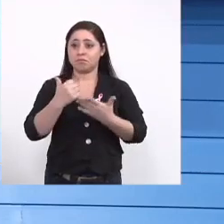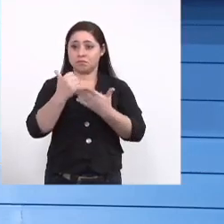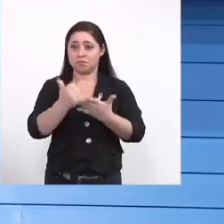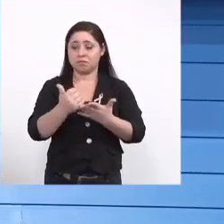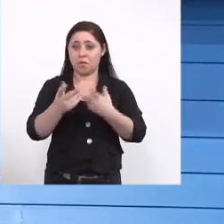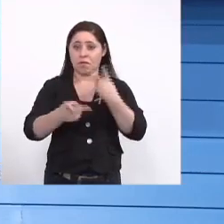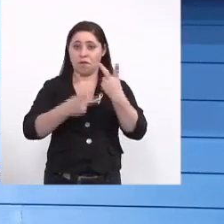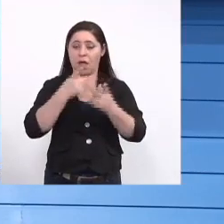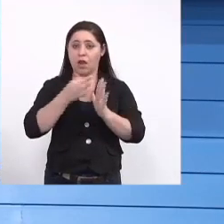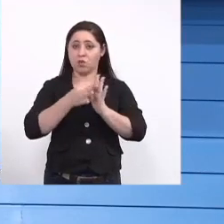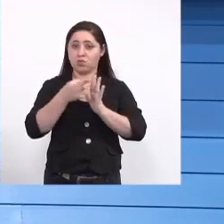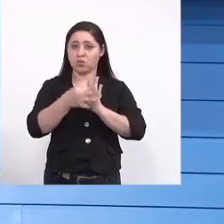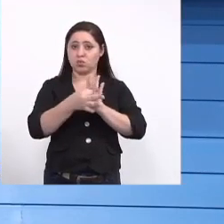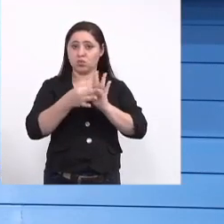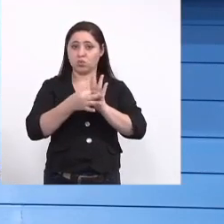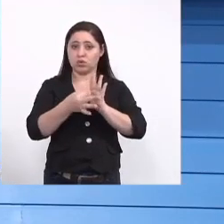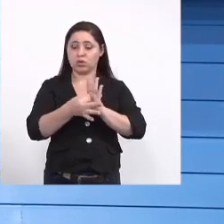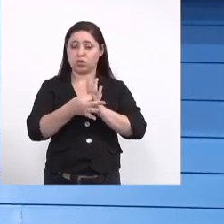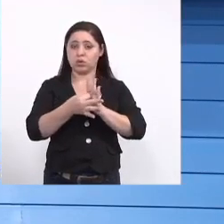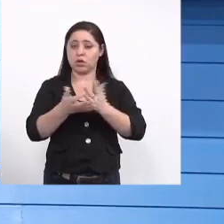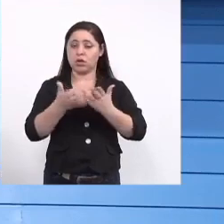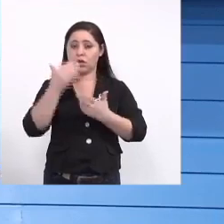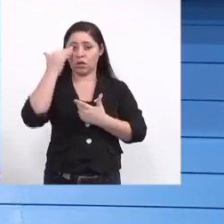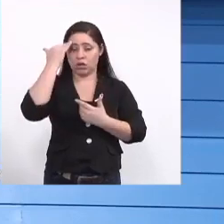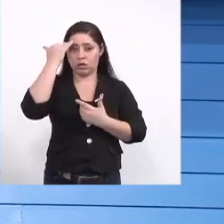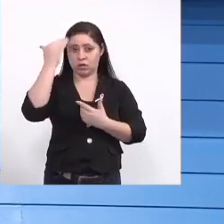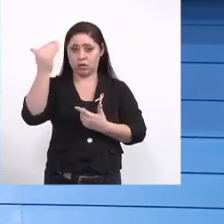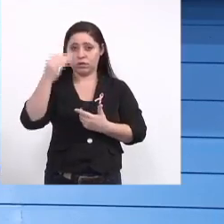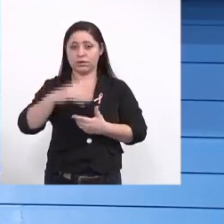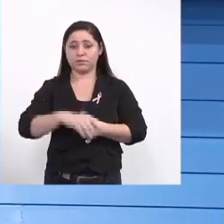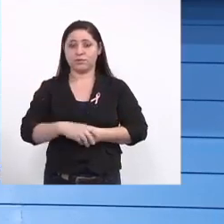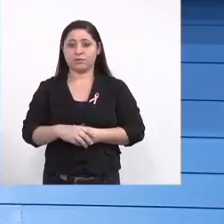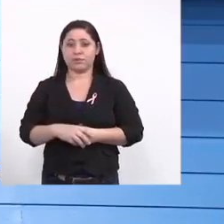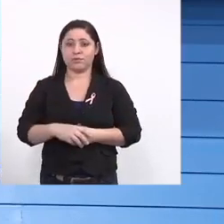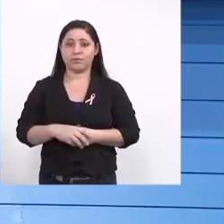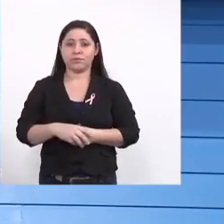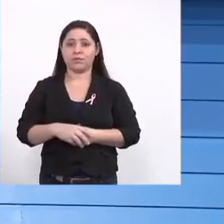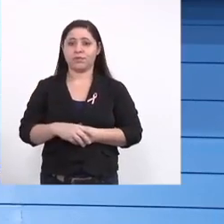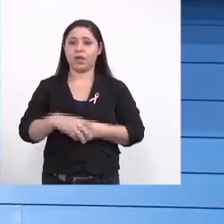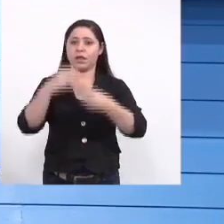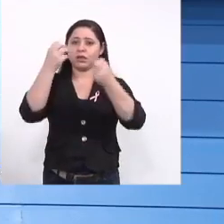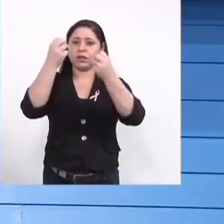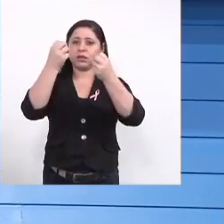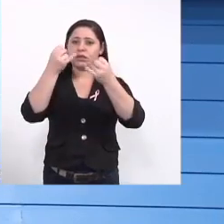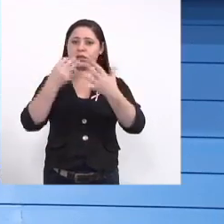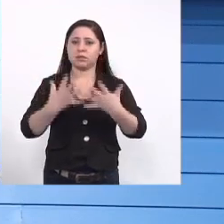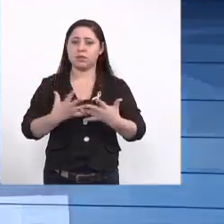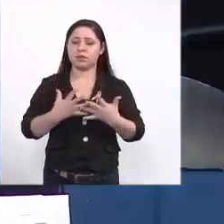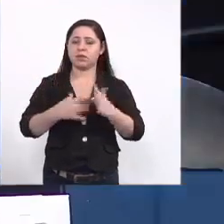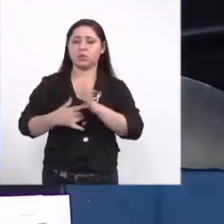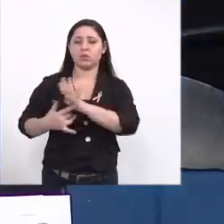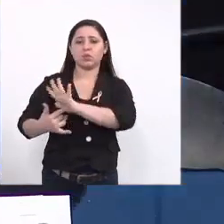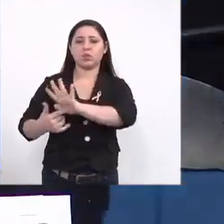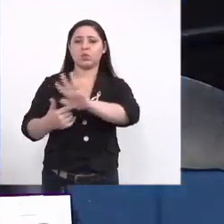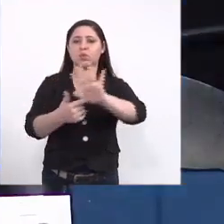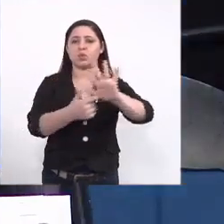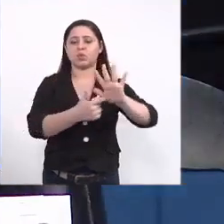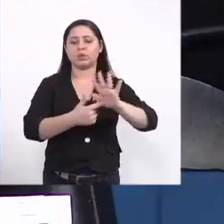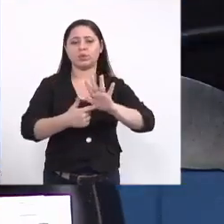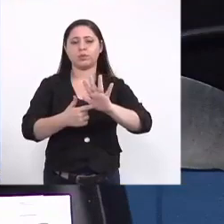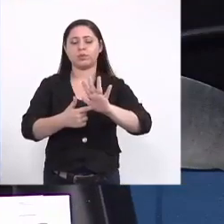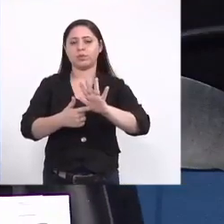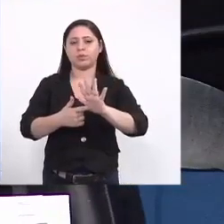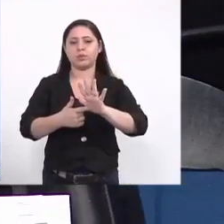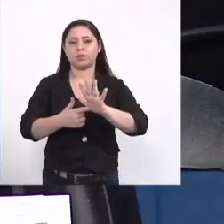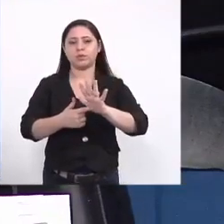bom quero agradecer então a explanação apresentação do